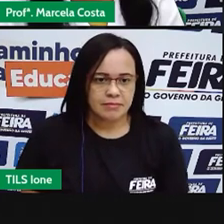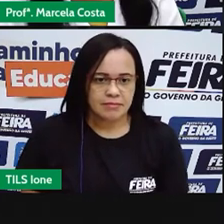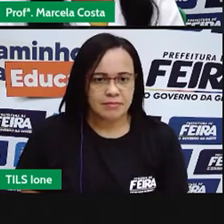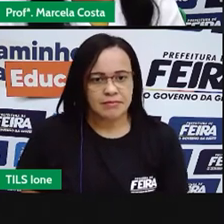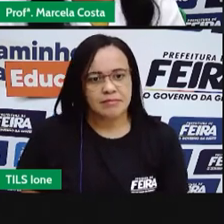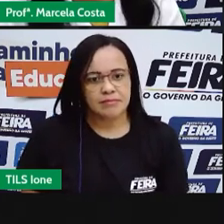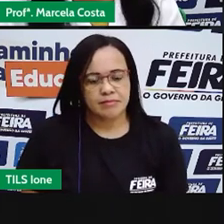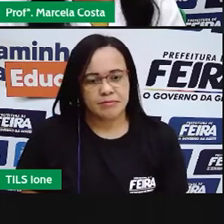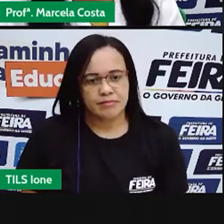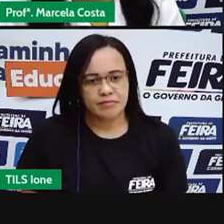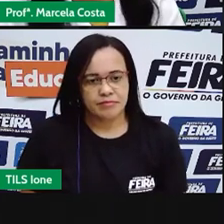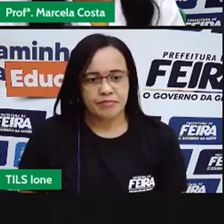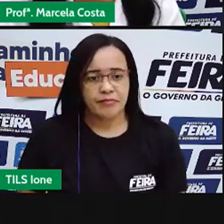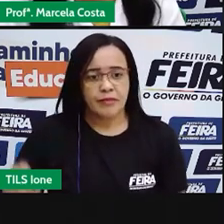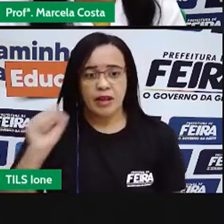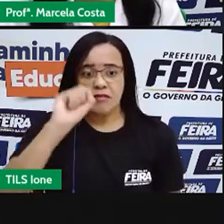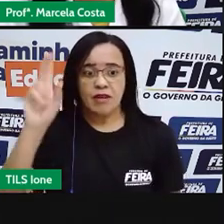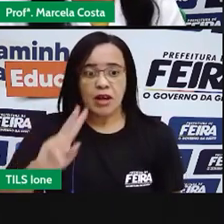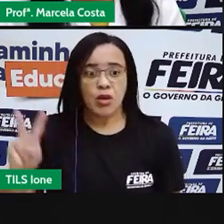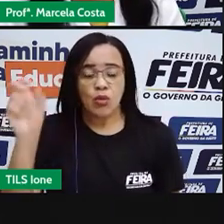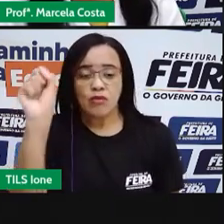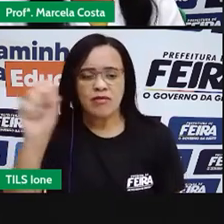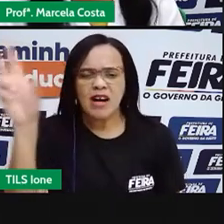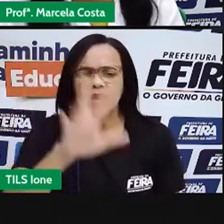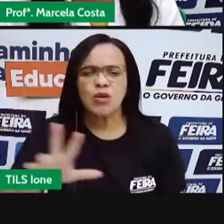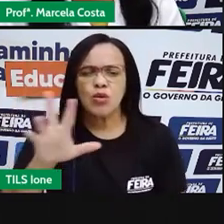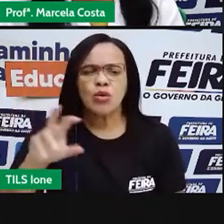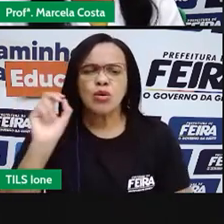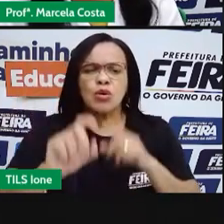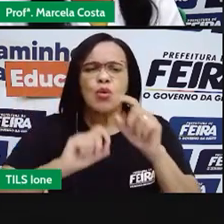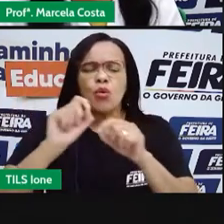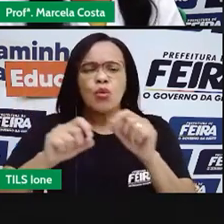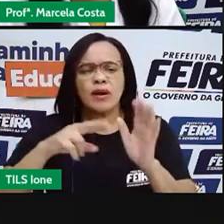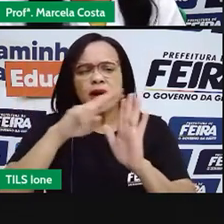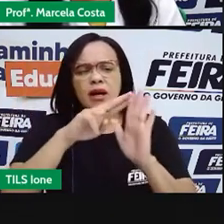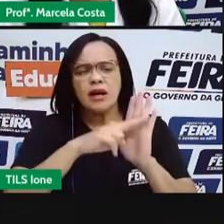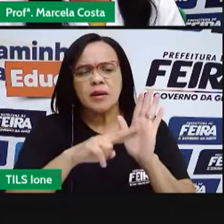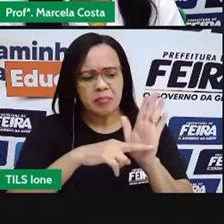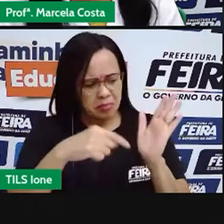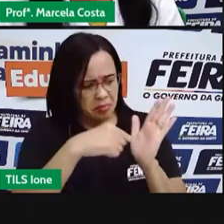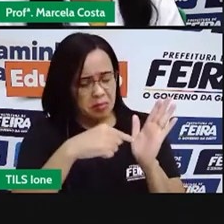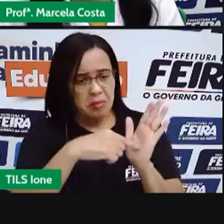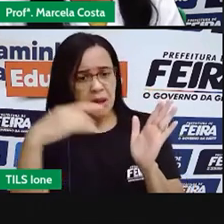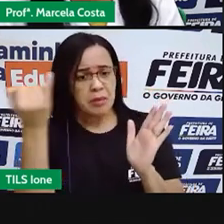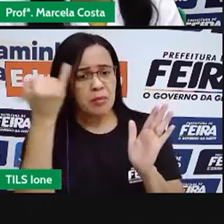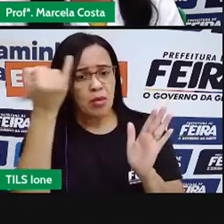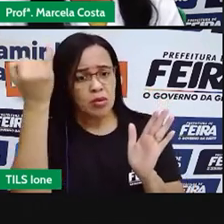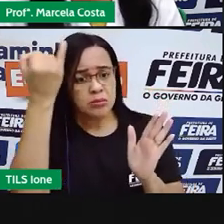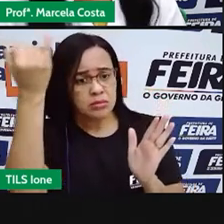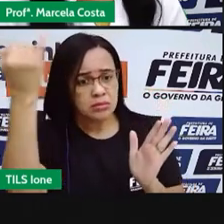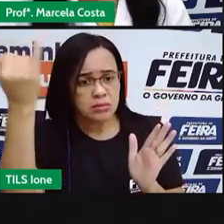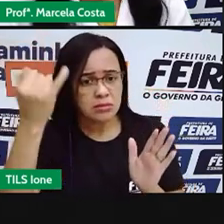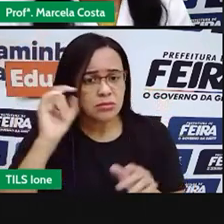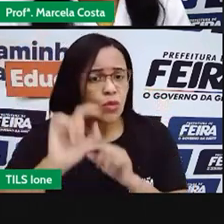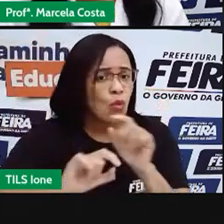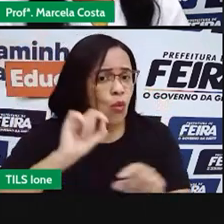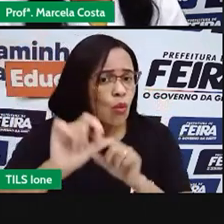e algumas ideias são valores e princípios que talvez são muito importantes